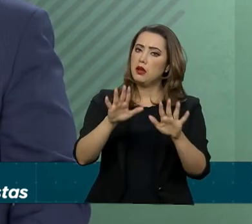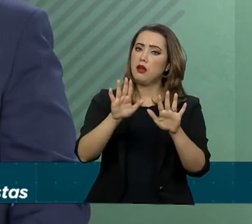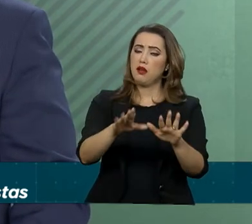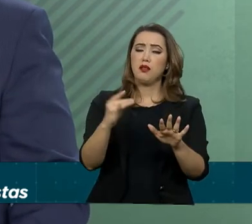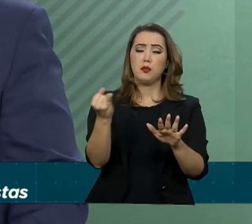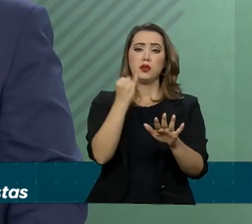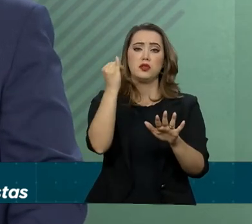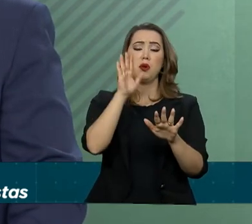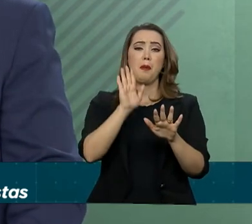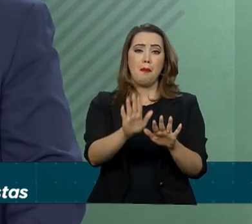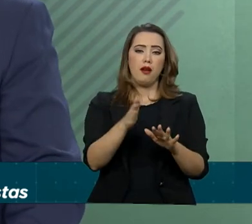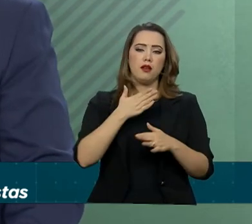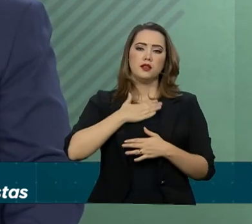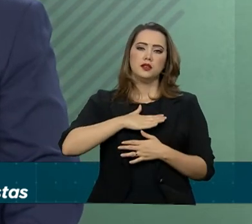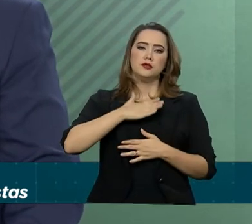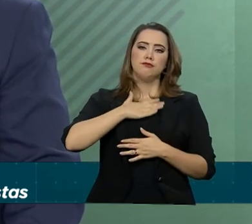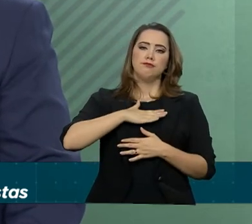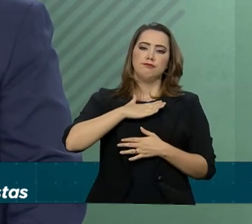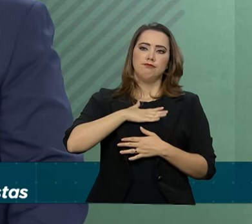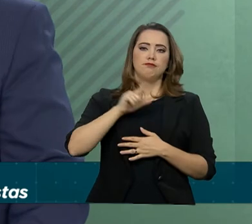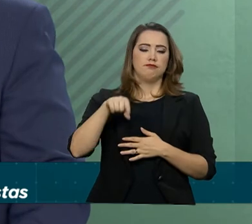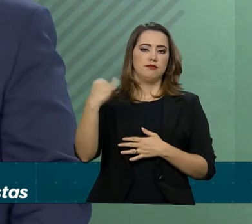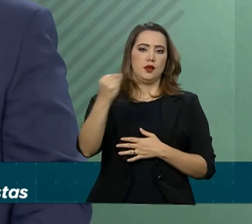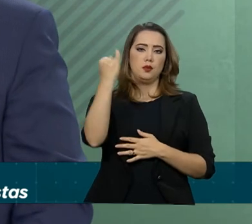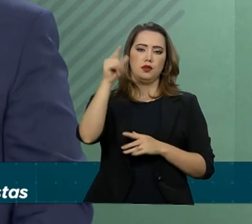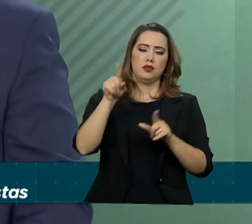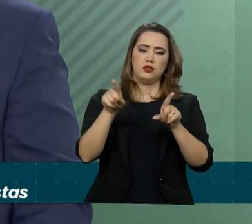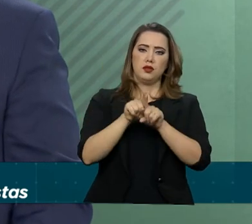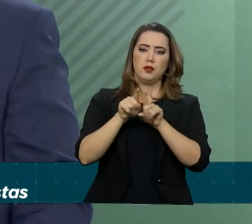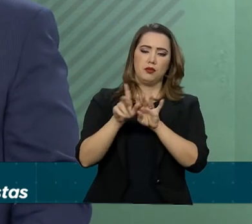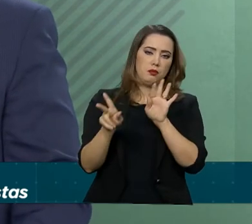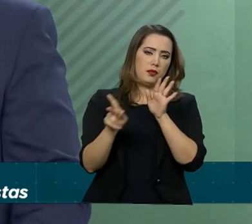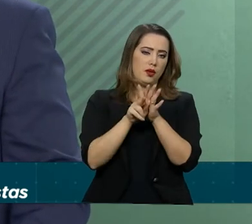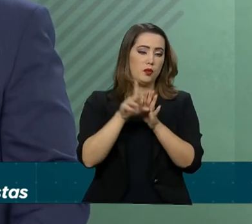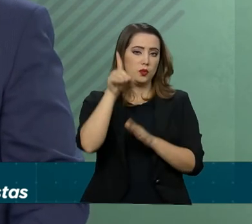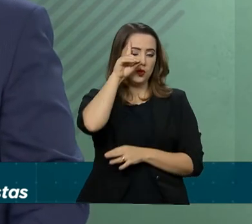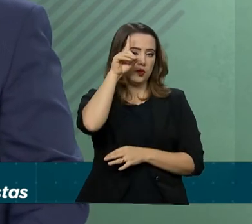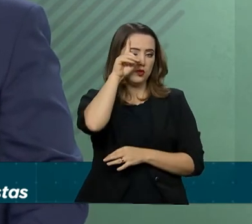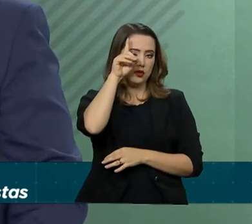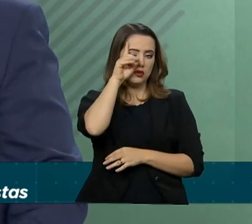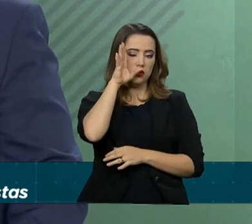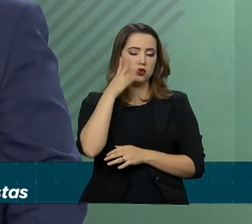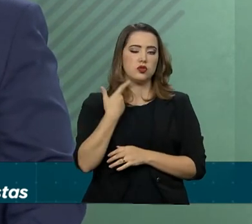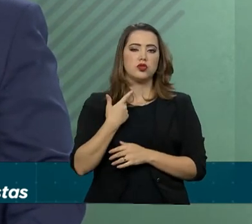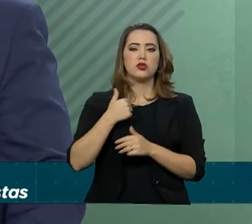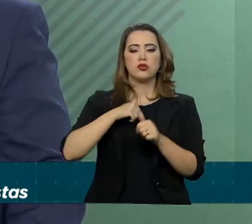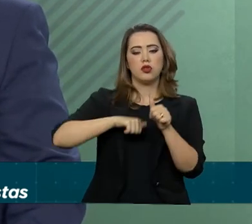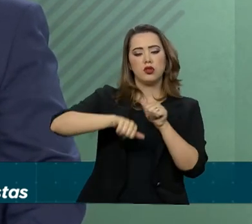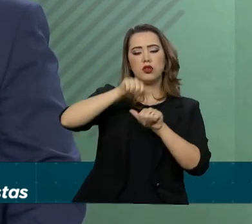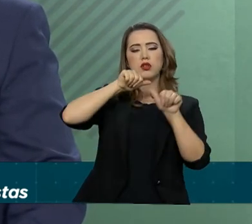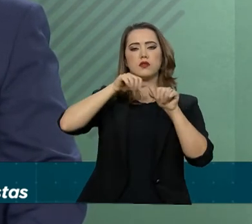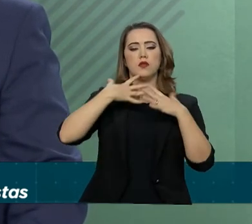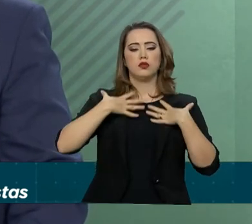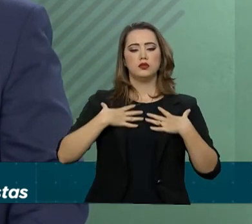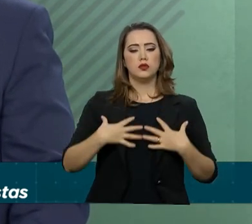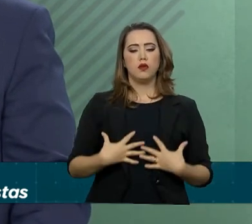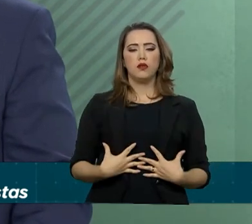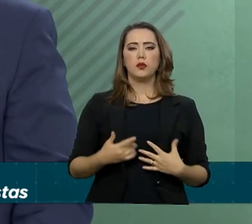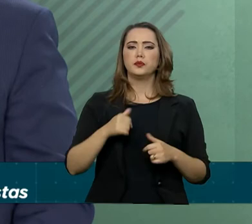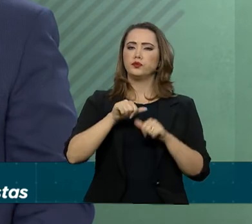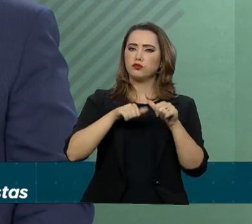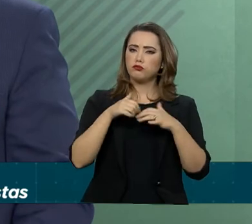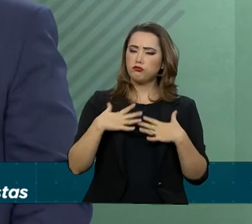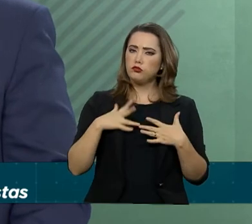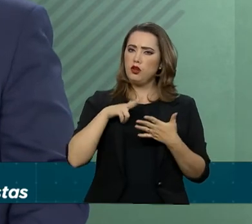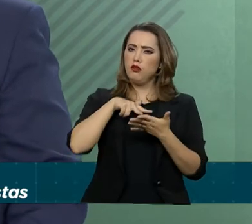muito importante. Mas descansar também faz parte do contexto de reenergizar o nosso corpo para prosseguirmos no